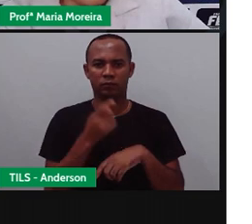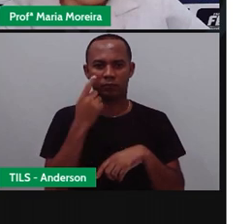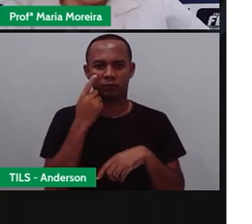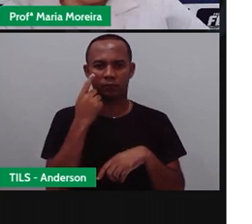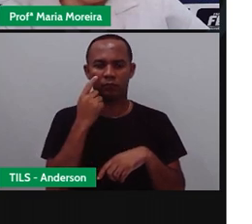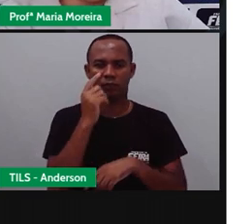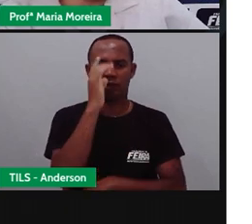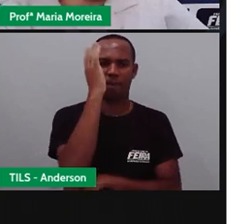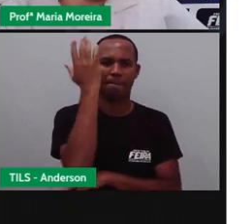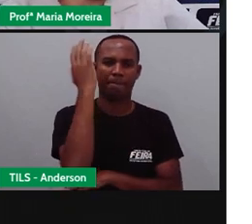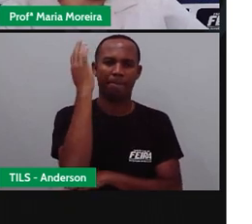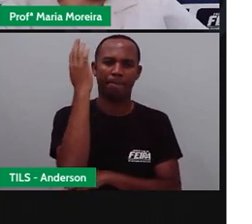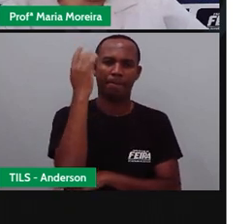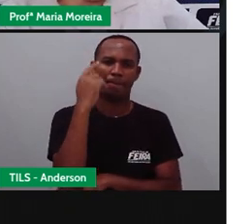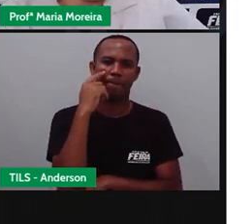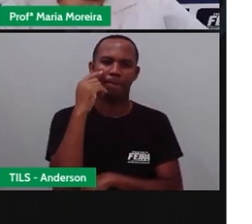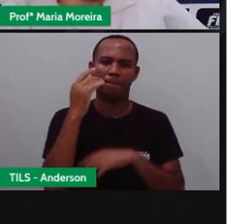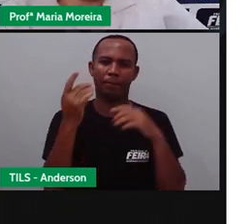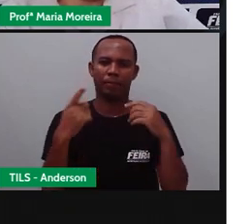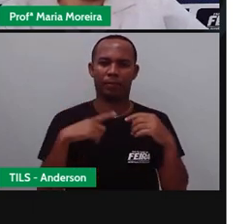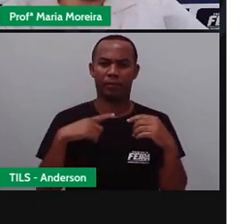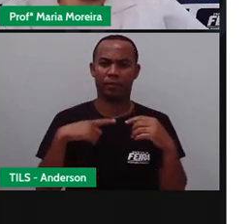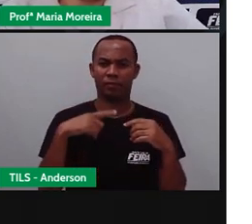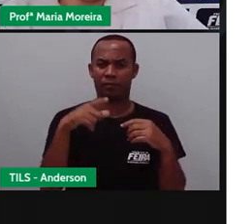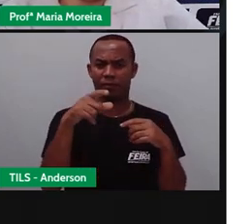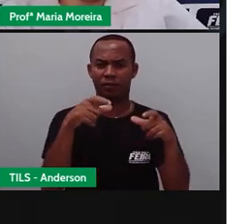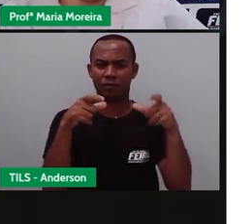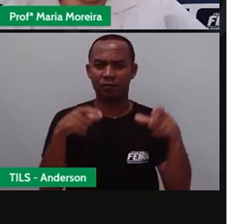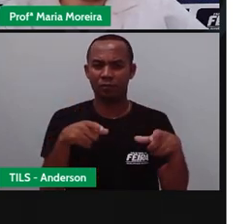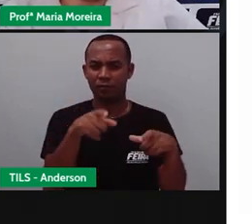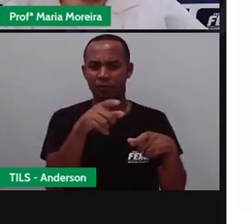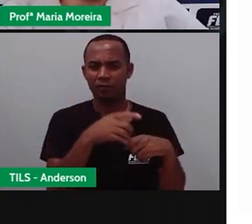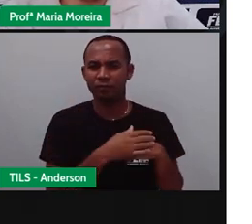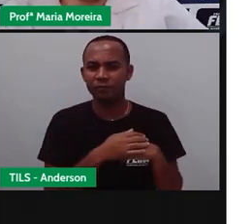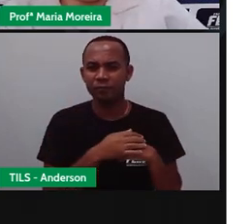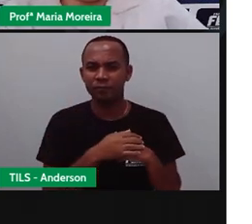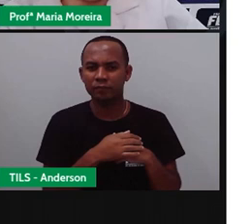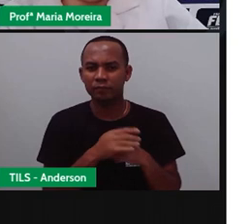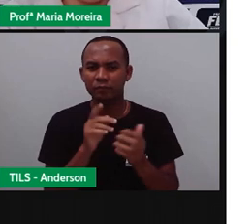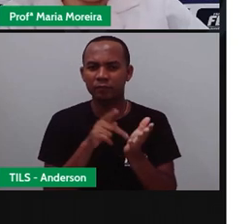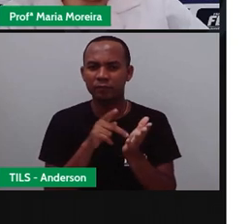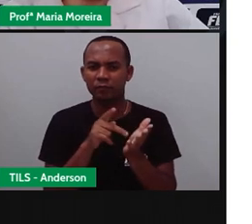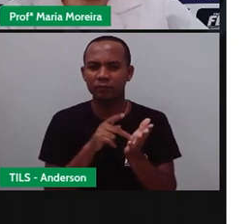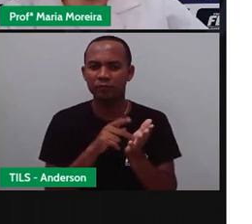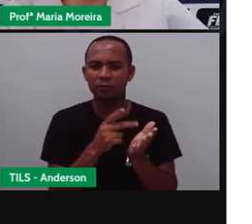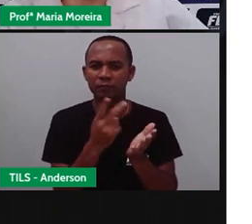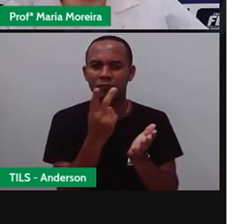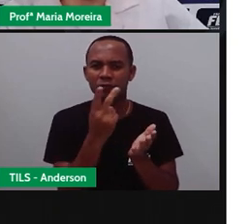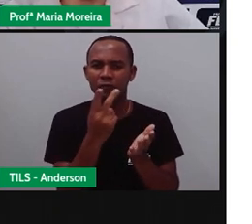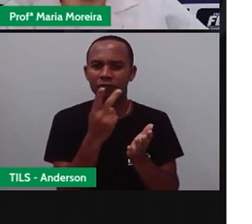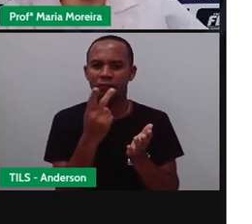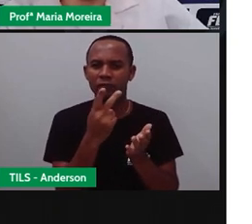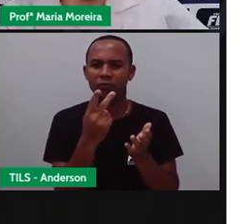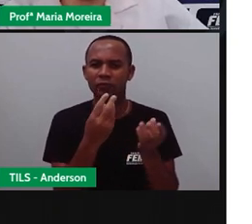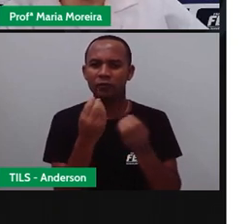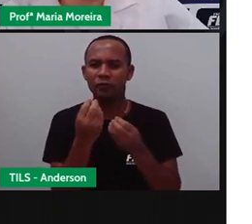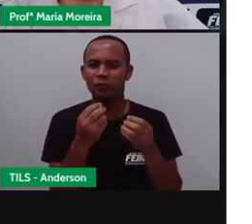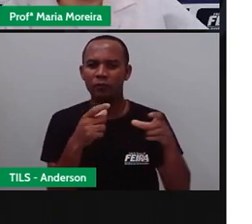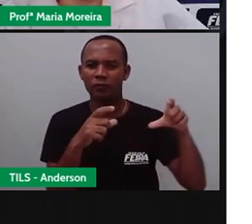daqui, né, isso, ela tá em um museu. Aqui você percebe que o pneu, na verdade, né, que as duas rodas, elas já não são